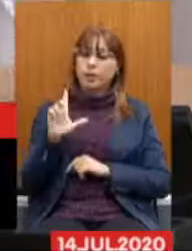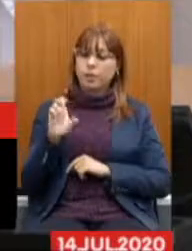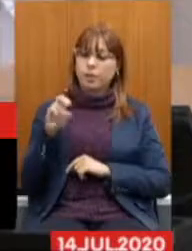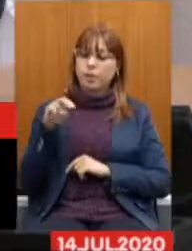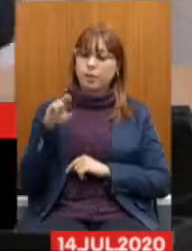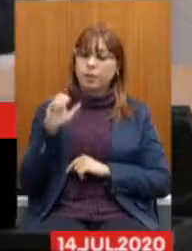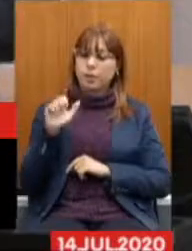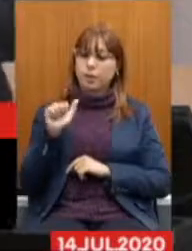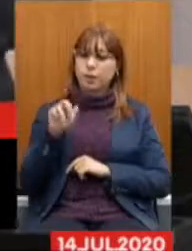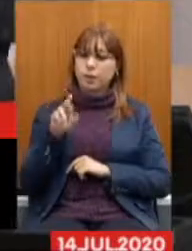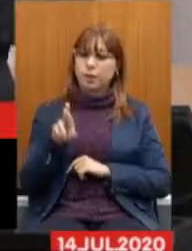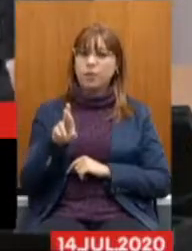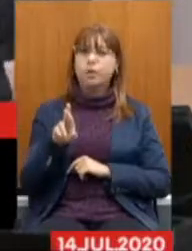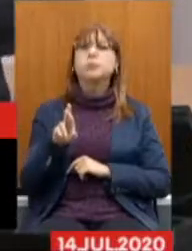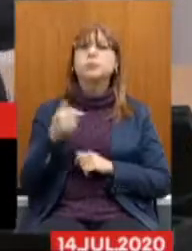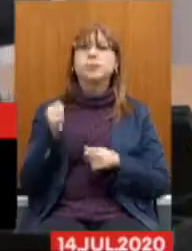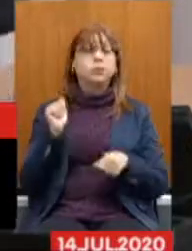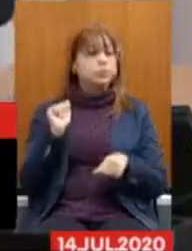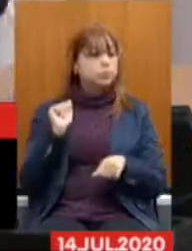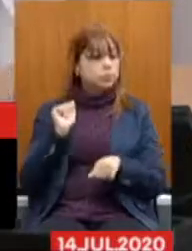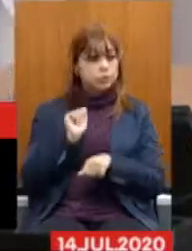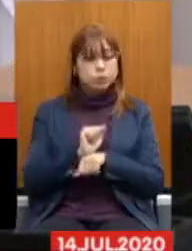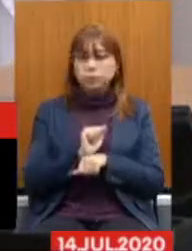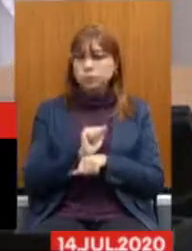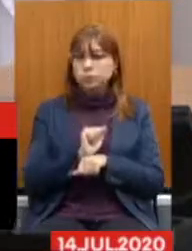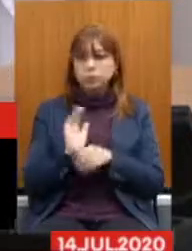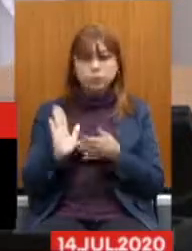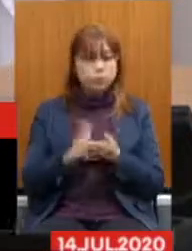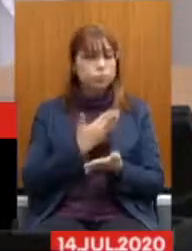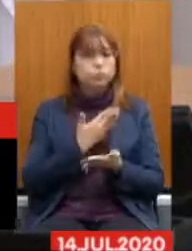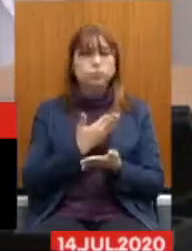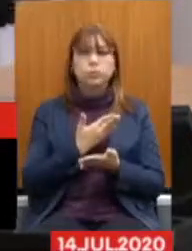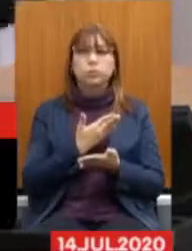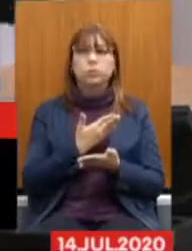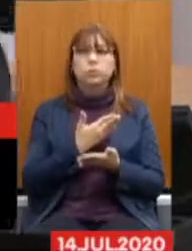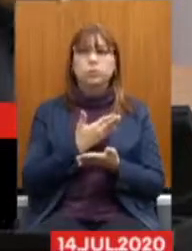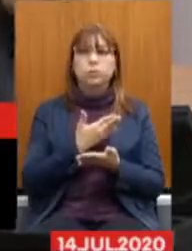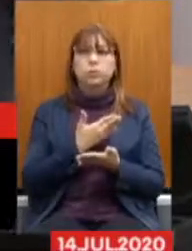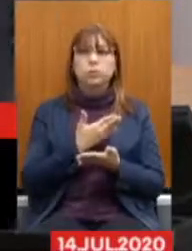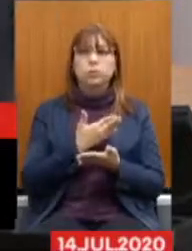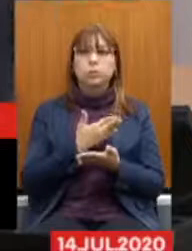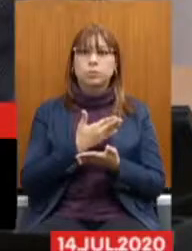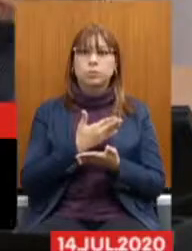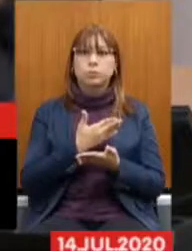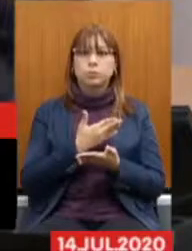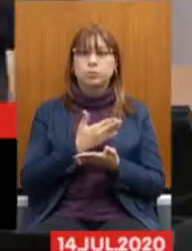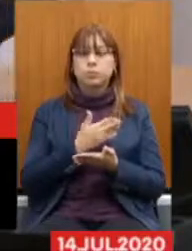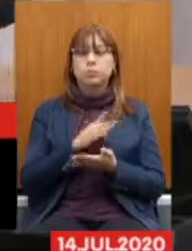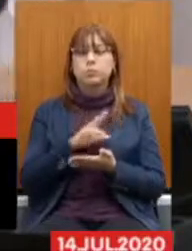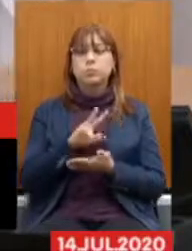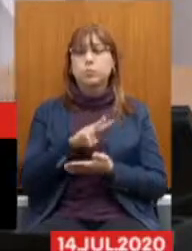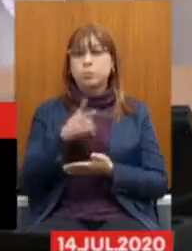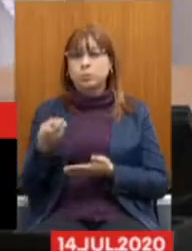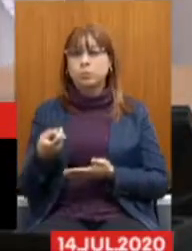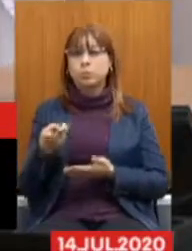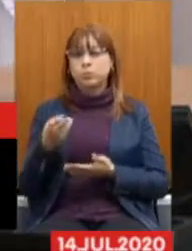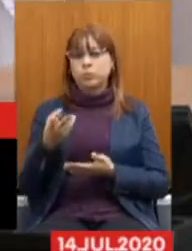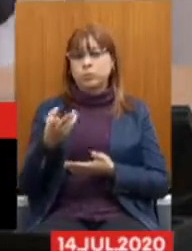é retirar e paralisar a tramitação dessas reformas, inclusive da Previdência.